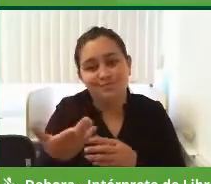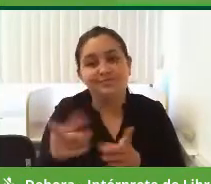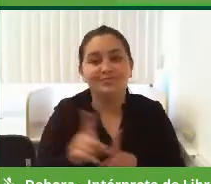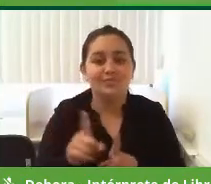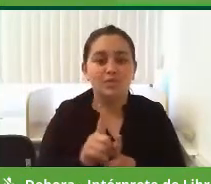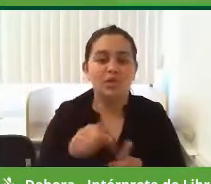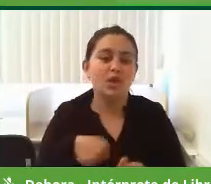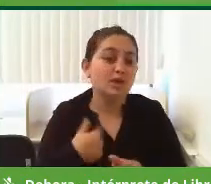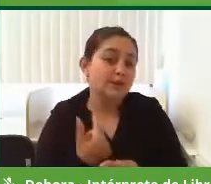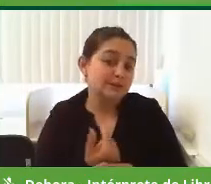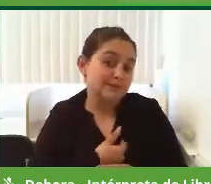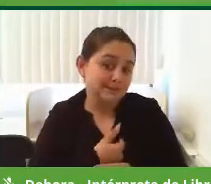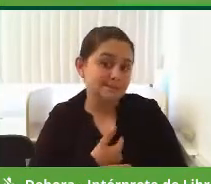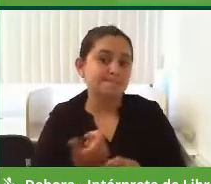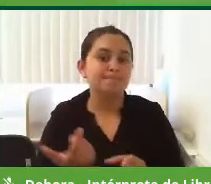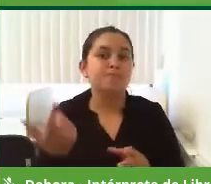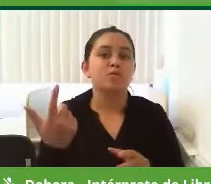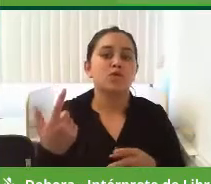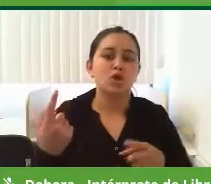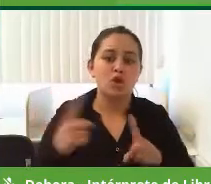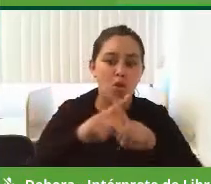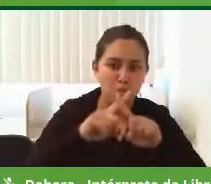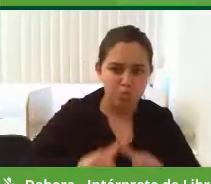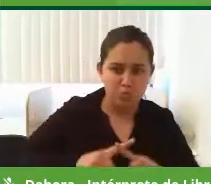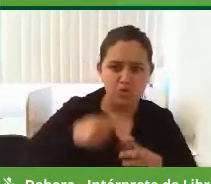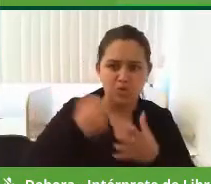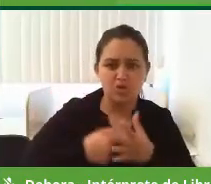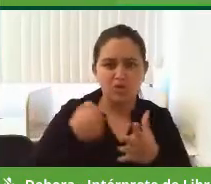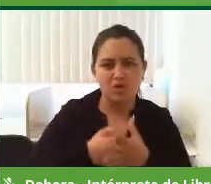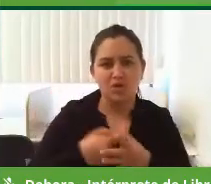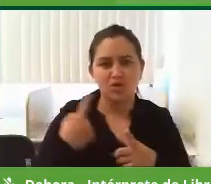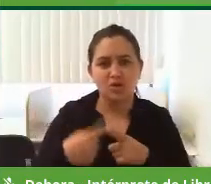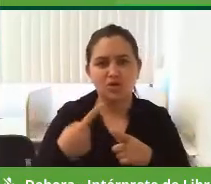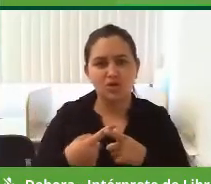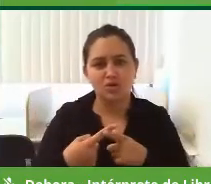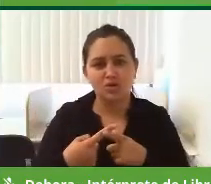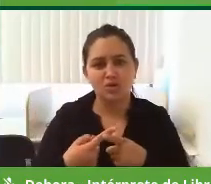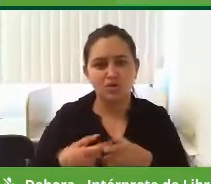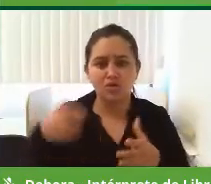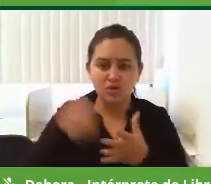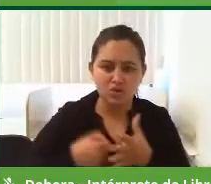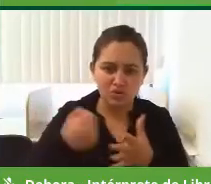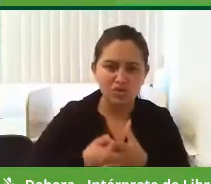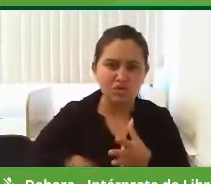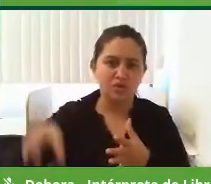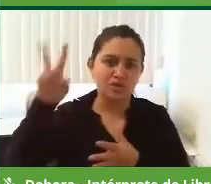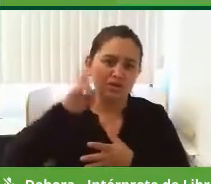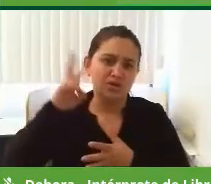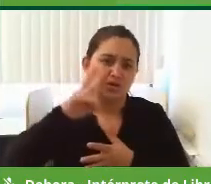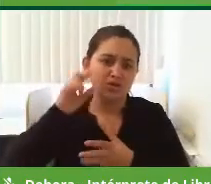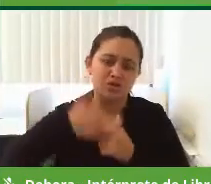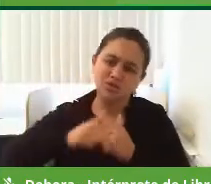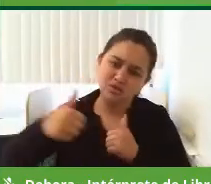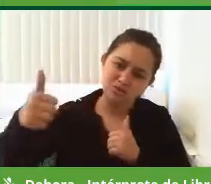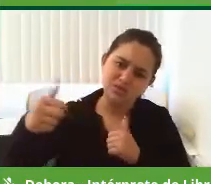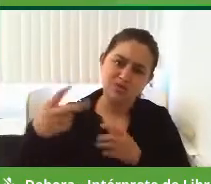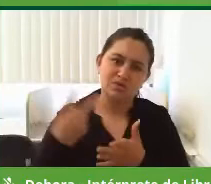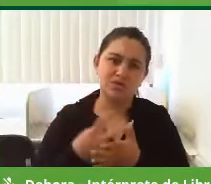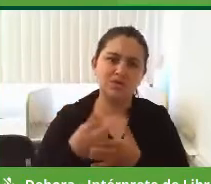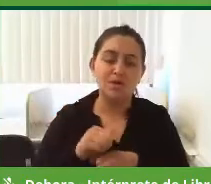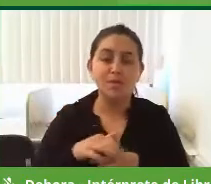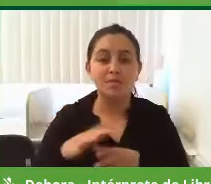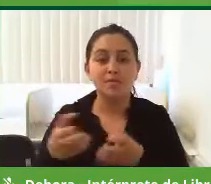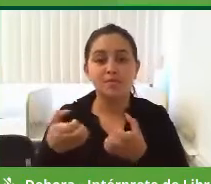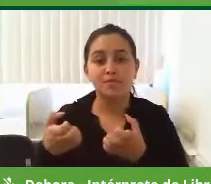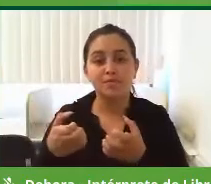de estar nessa disputa, porque nós temos, assim, já uma luta de longa, de longa data, né? Mas eu quero dizer para você